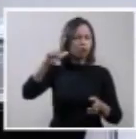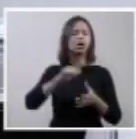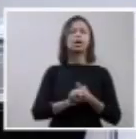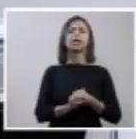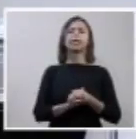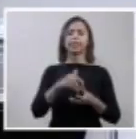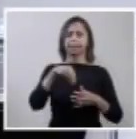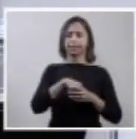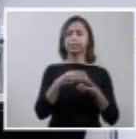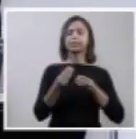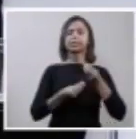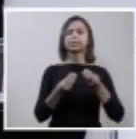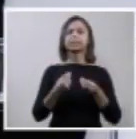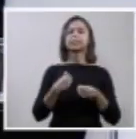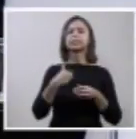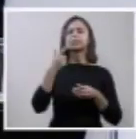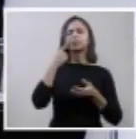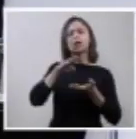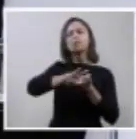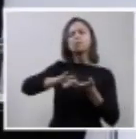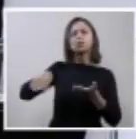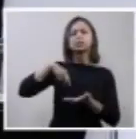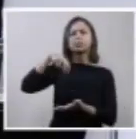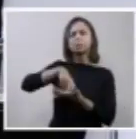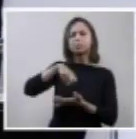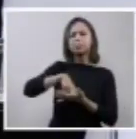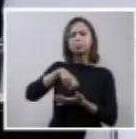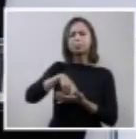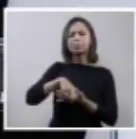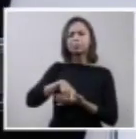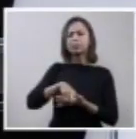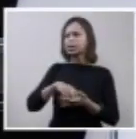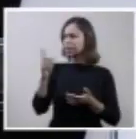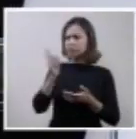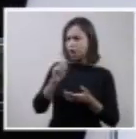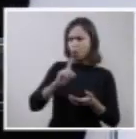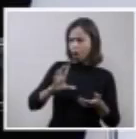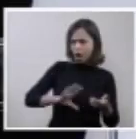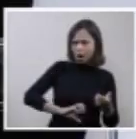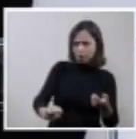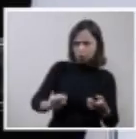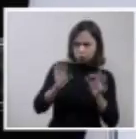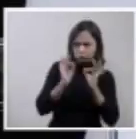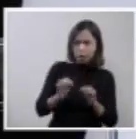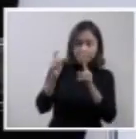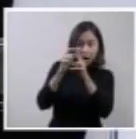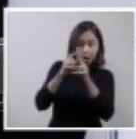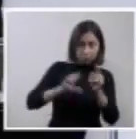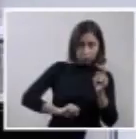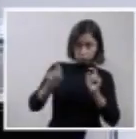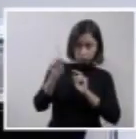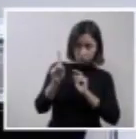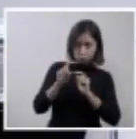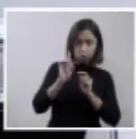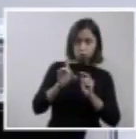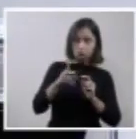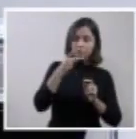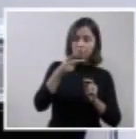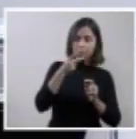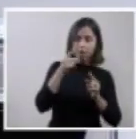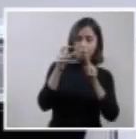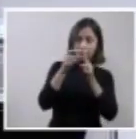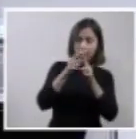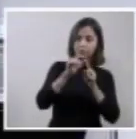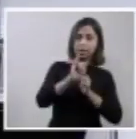afastando a glosa penal, não é aborto, é interrupção da gravidez, pode